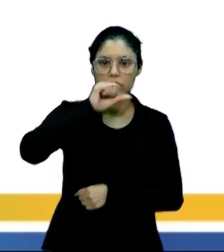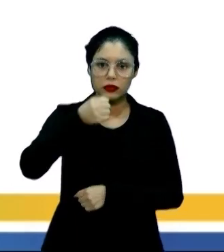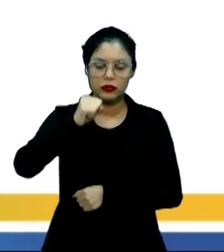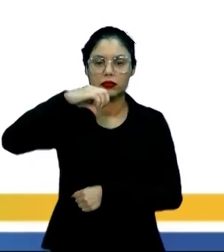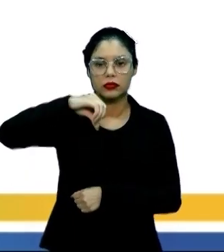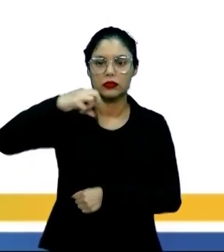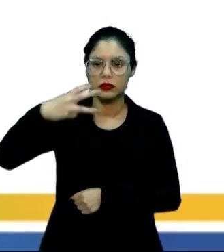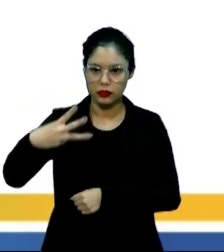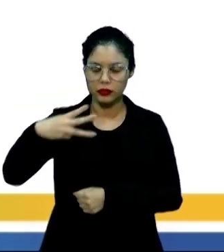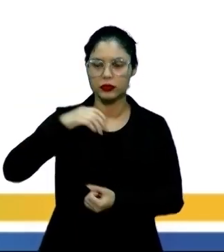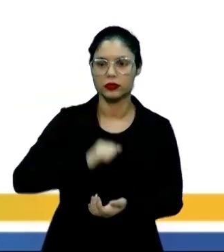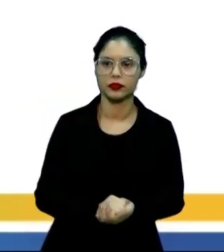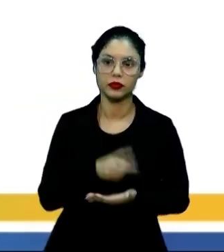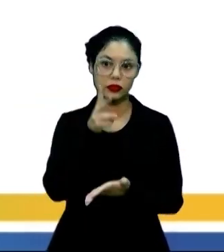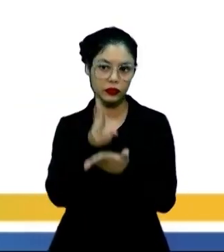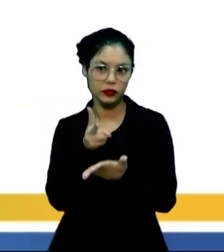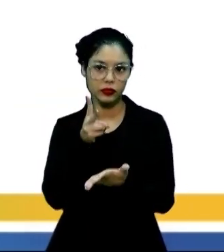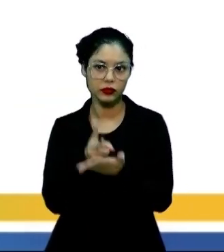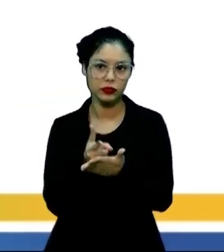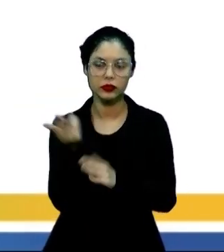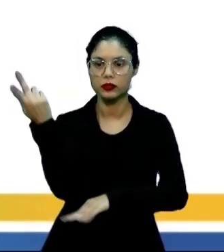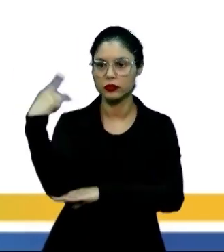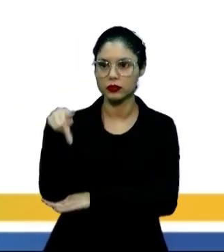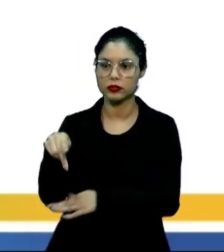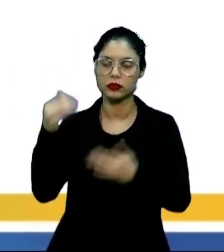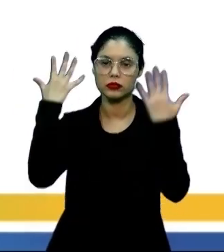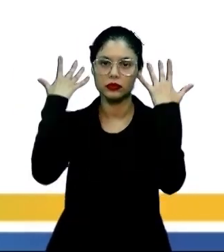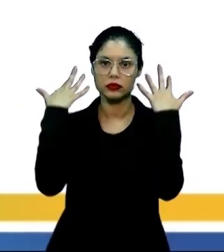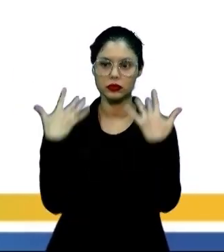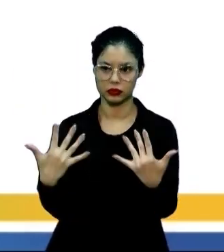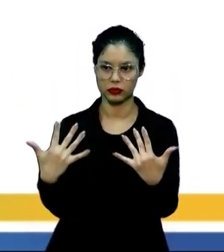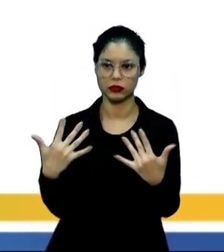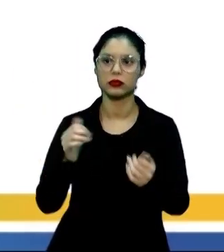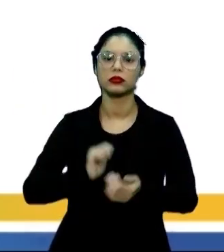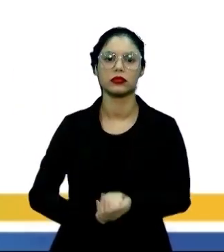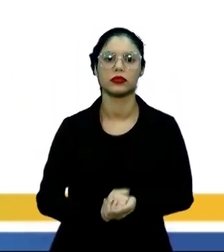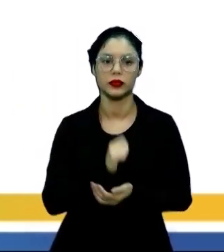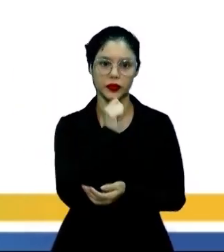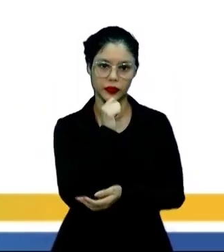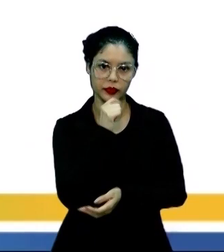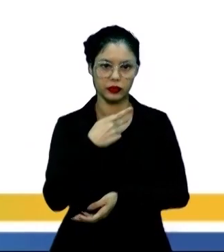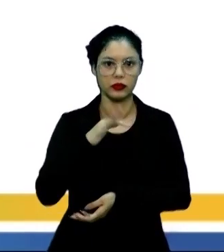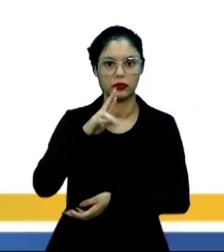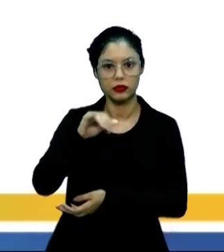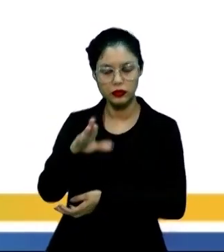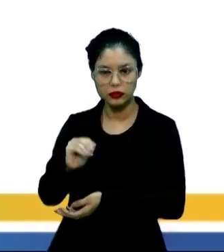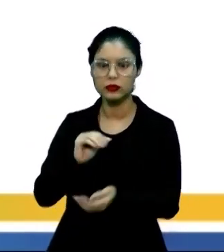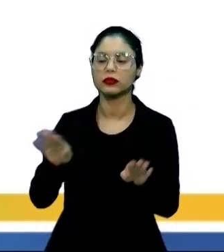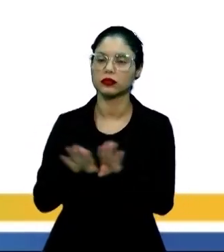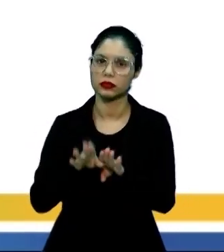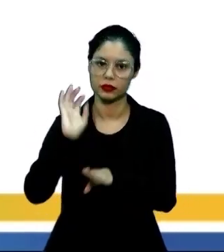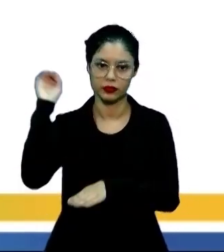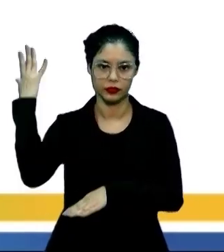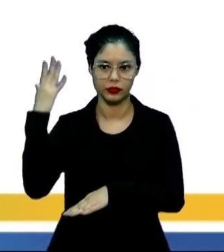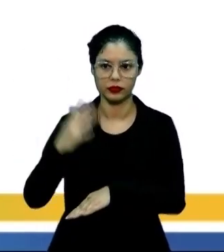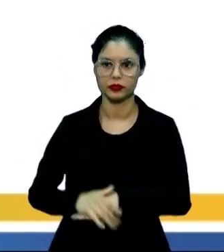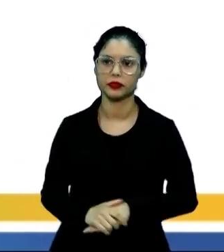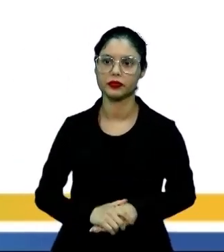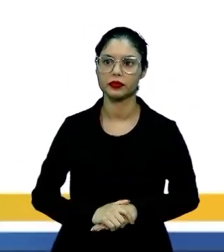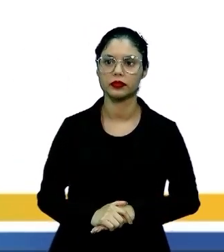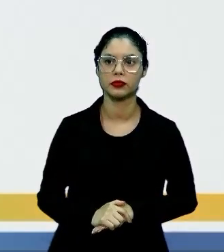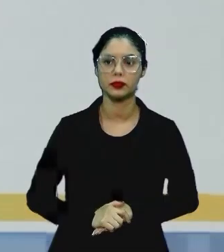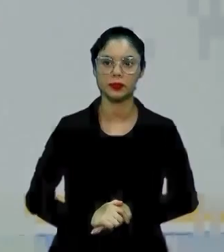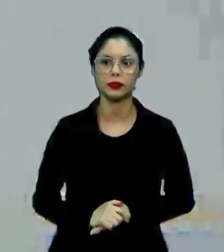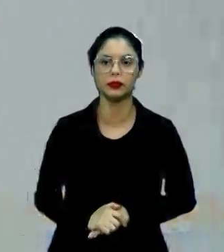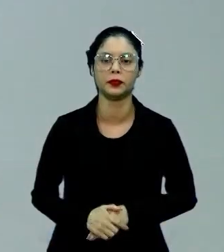1893, o mesmo período em que o naturalismo e o parnasianismo também ocorreram.